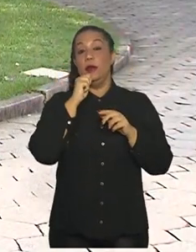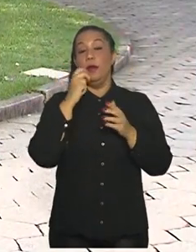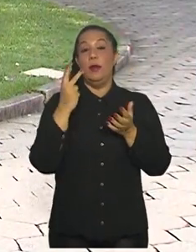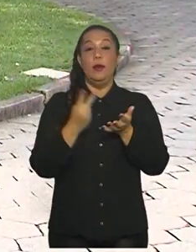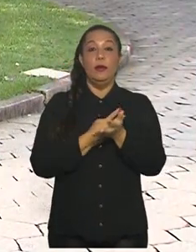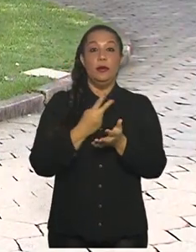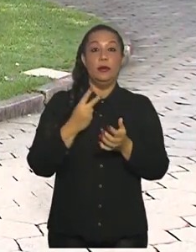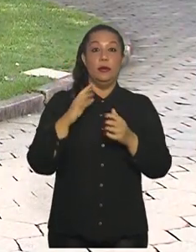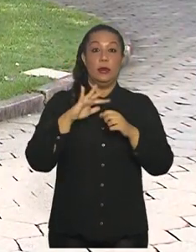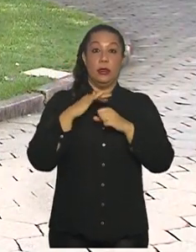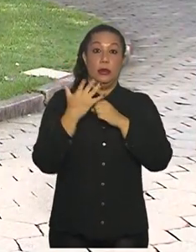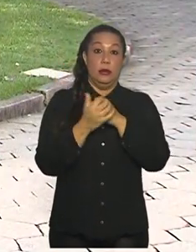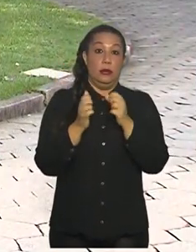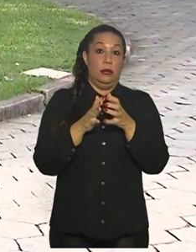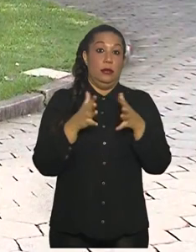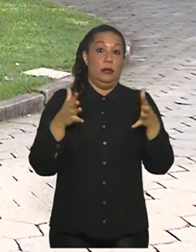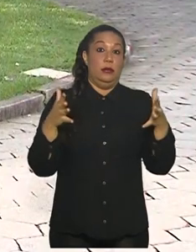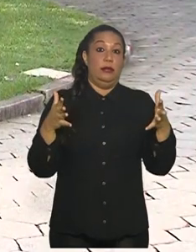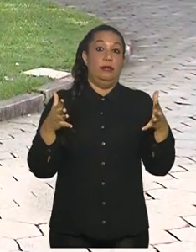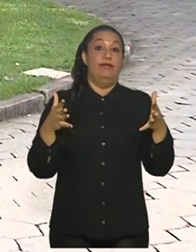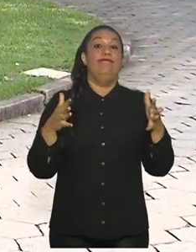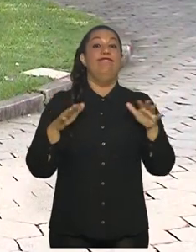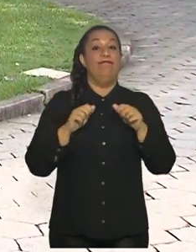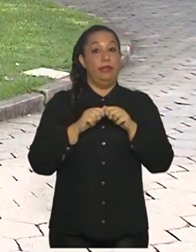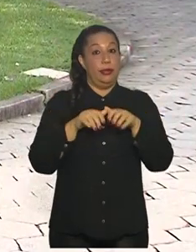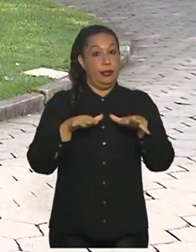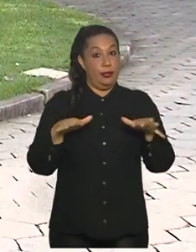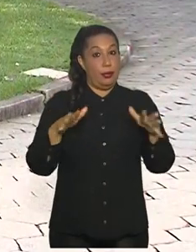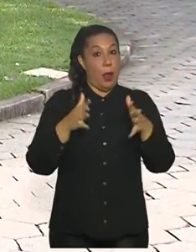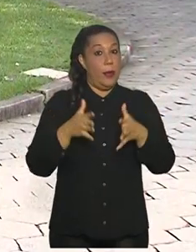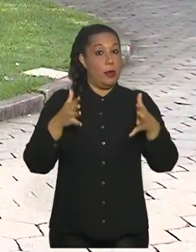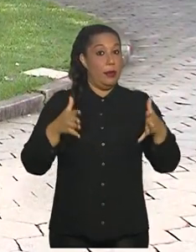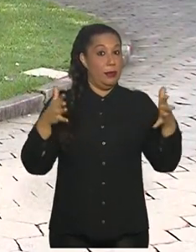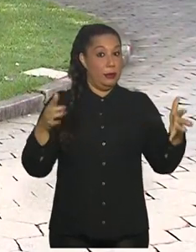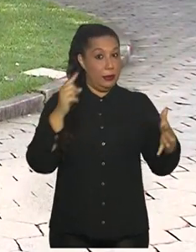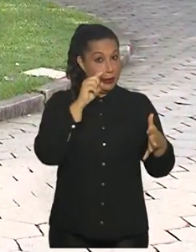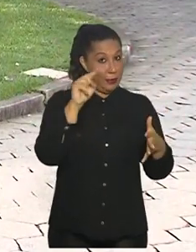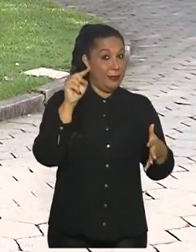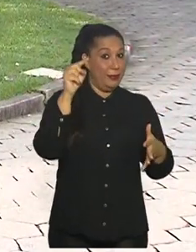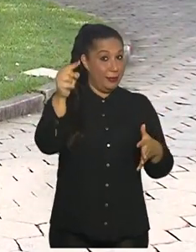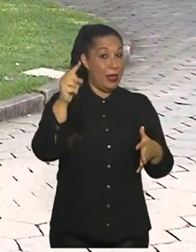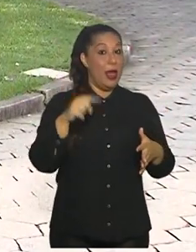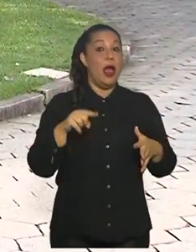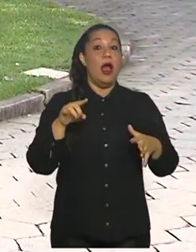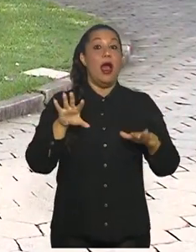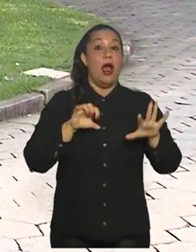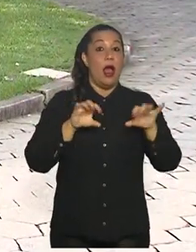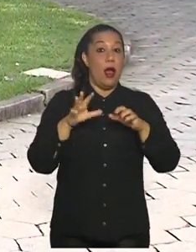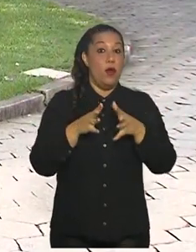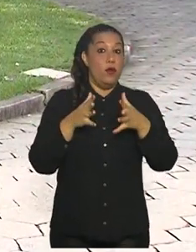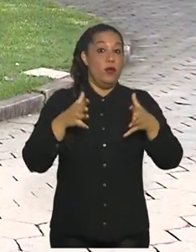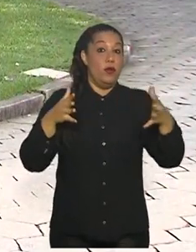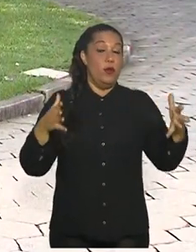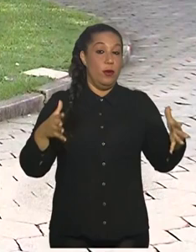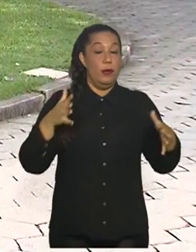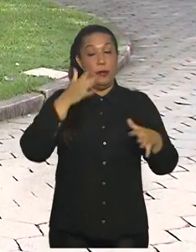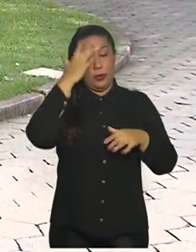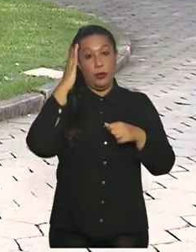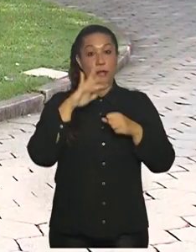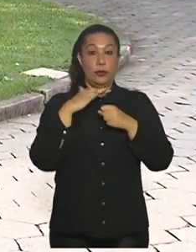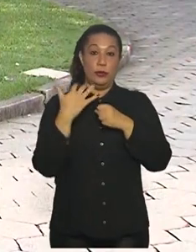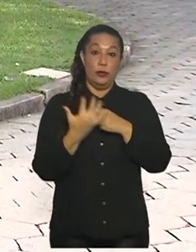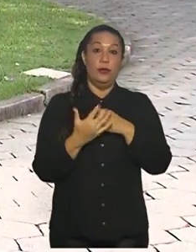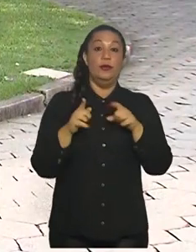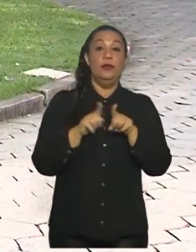da pandemia nas próximas semanas no país. A tendência é o aumento do número de novos casos de Covid-19 e o